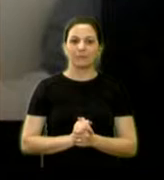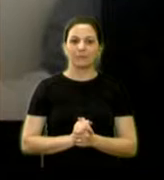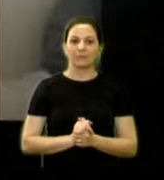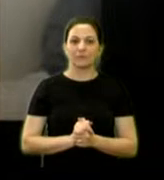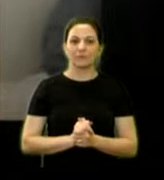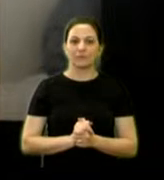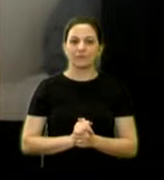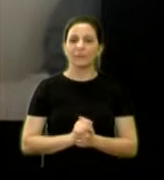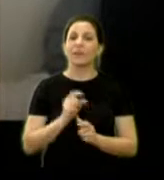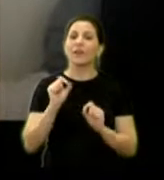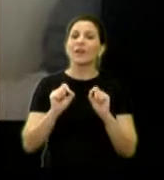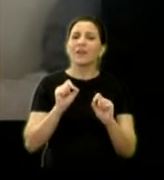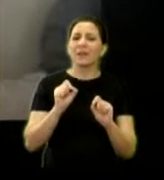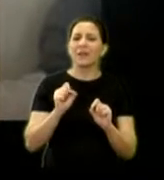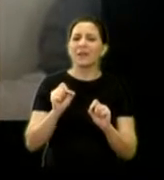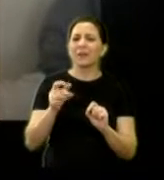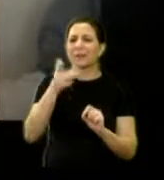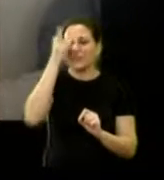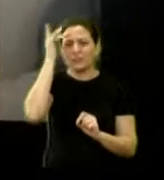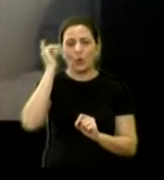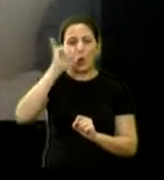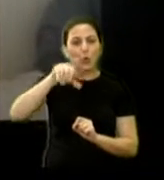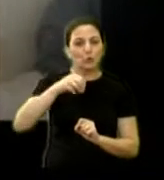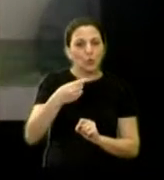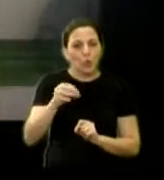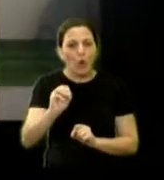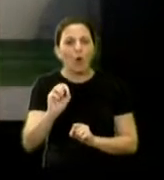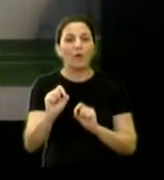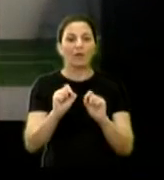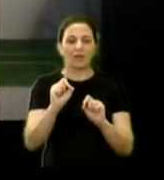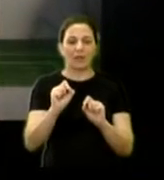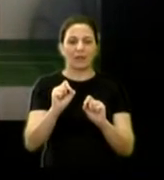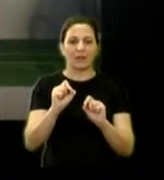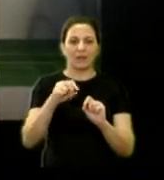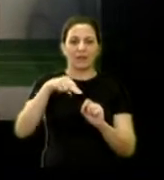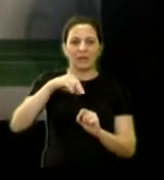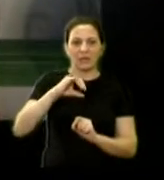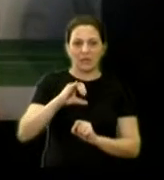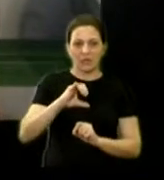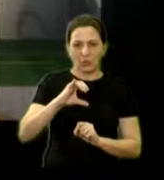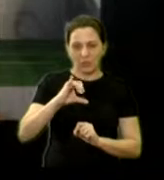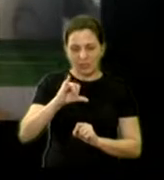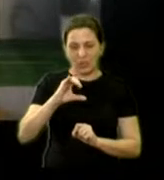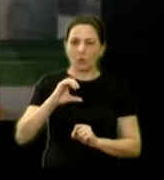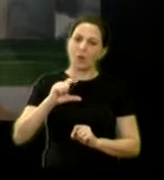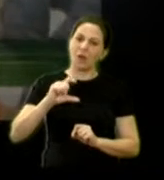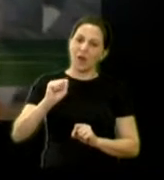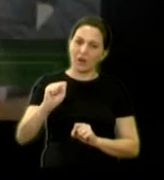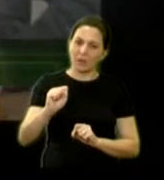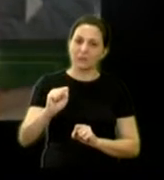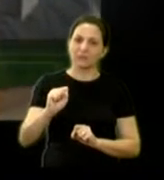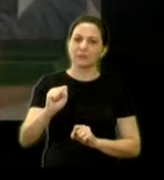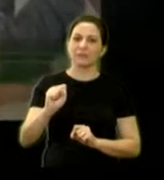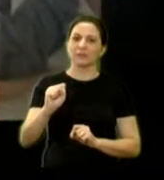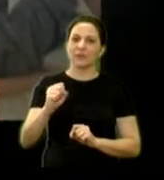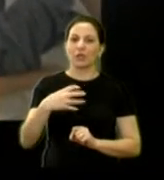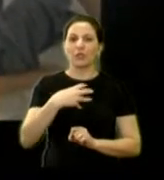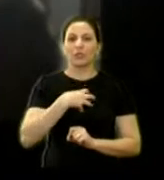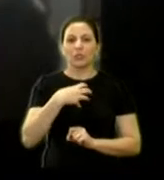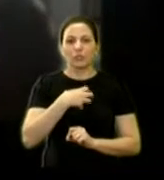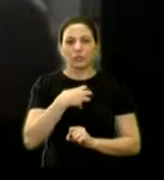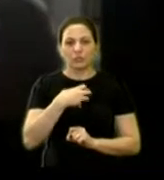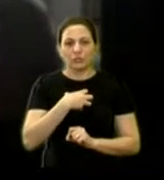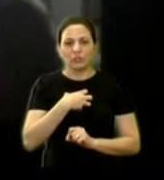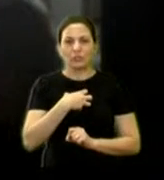João, quem é esse personagem, João? Esse aqui é o Nicolas. O Nicolas está aqui para demonstrar para a gente como que a gente procede